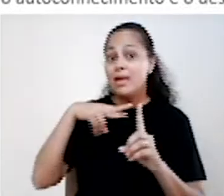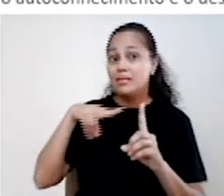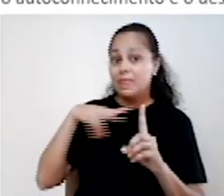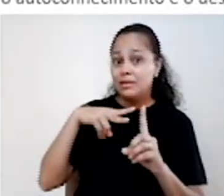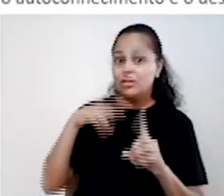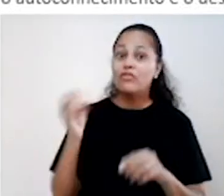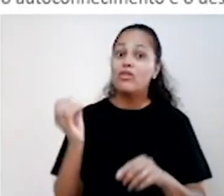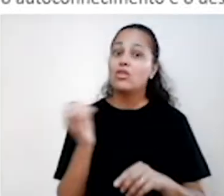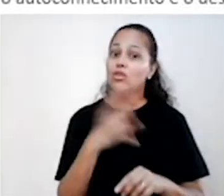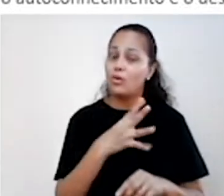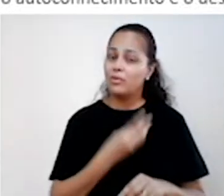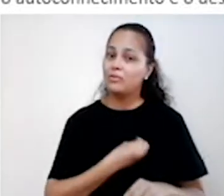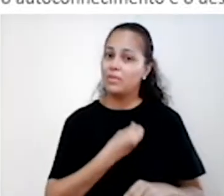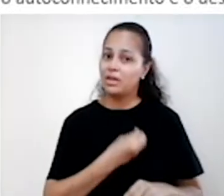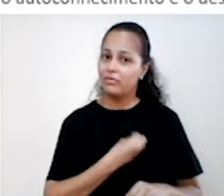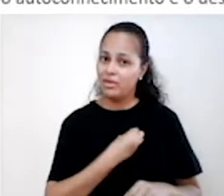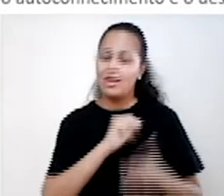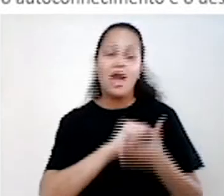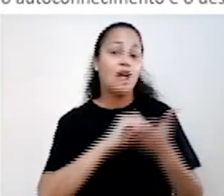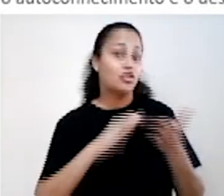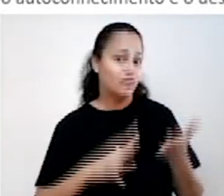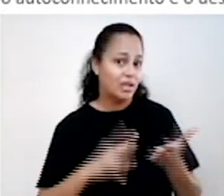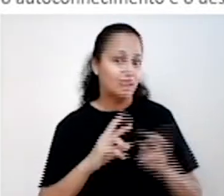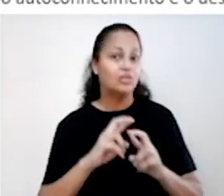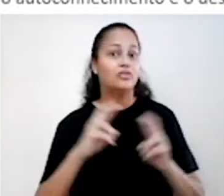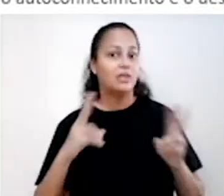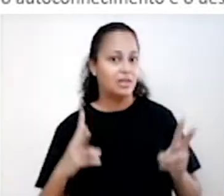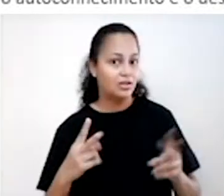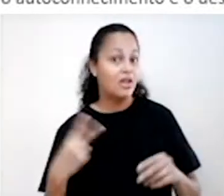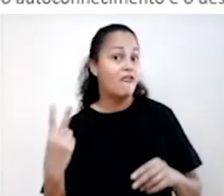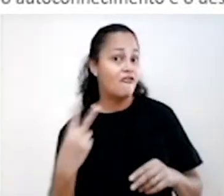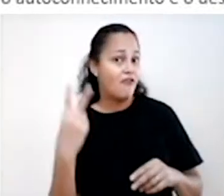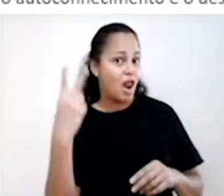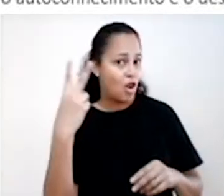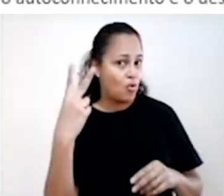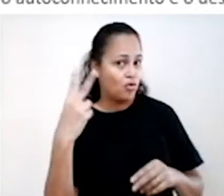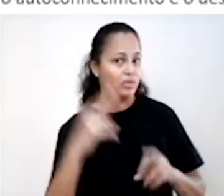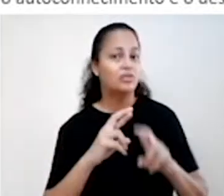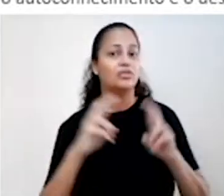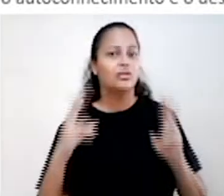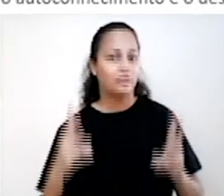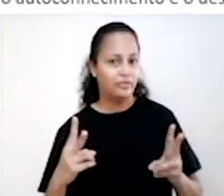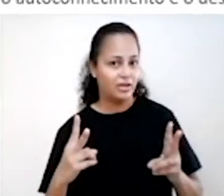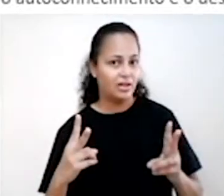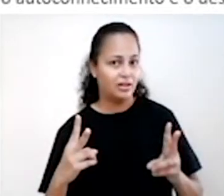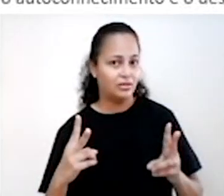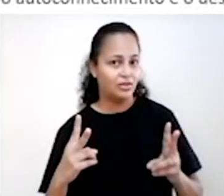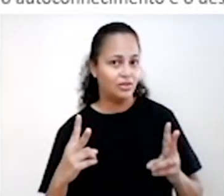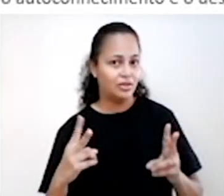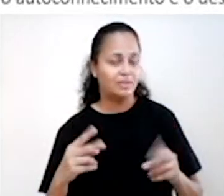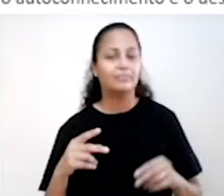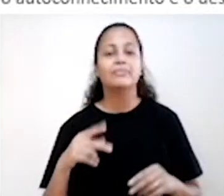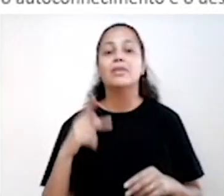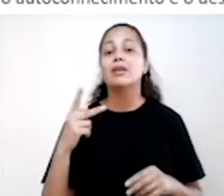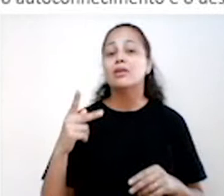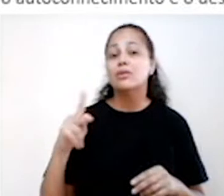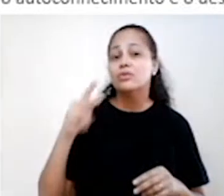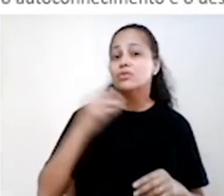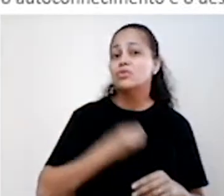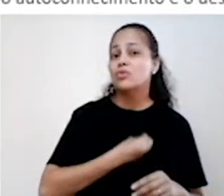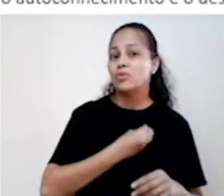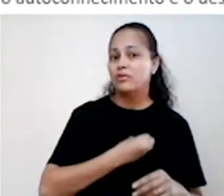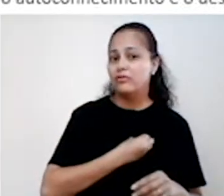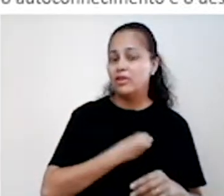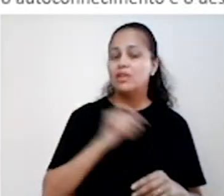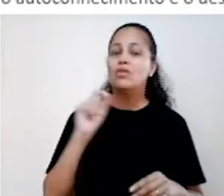novas para a vida, atividades diferentes, valores diferentes. Então, refletir sobre a sua vida, identificando